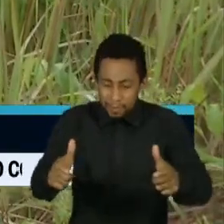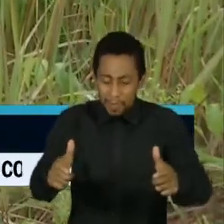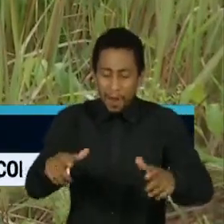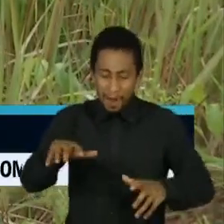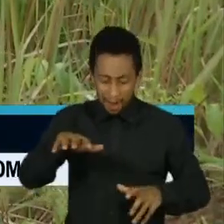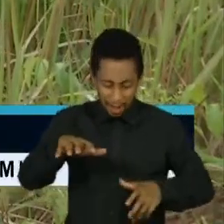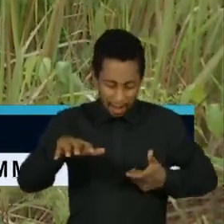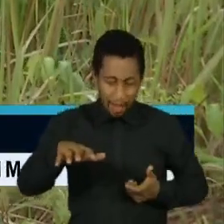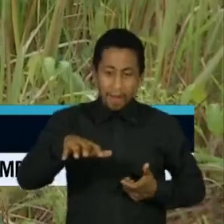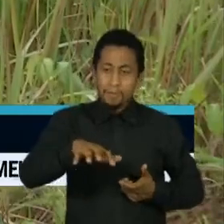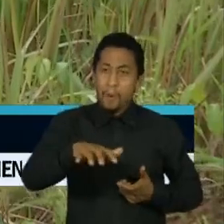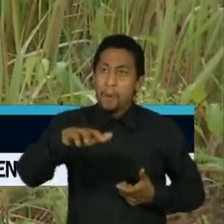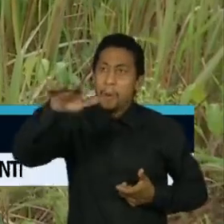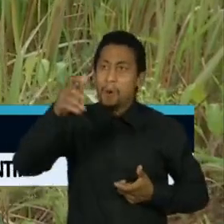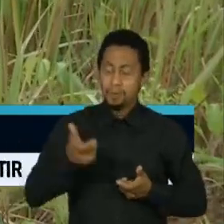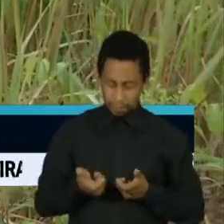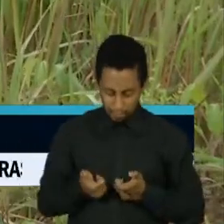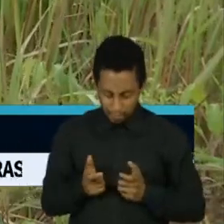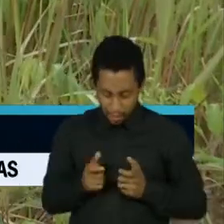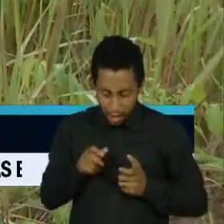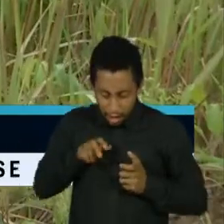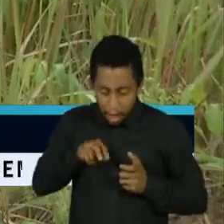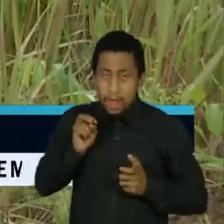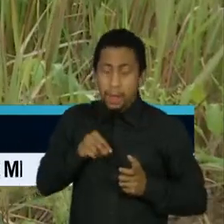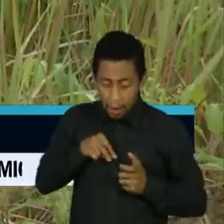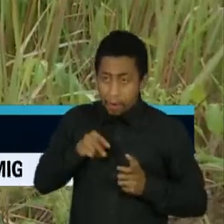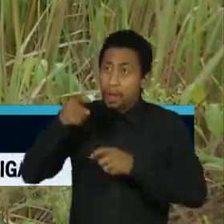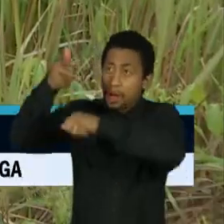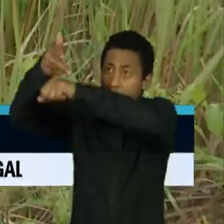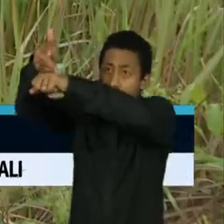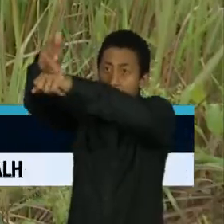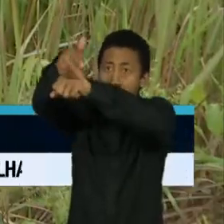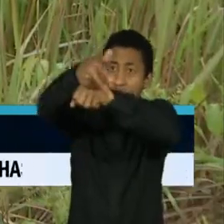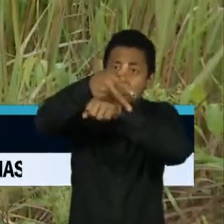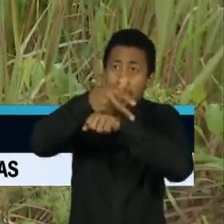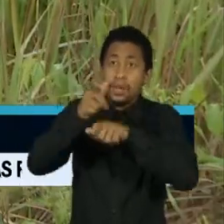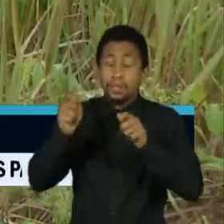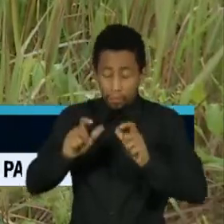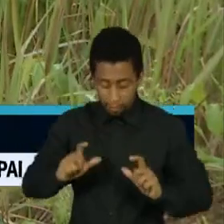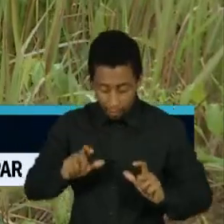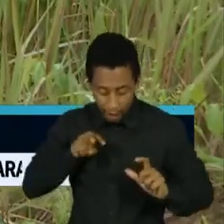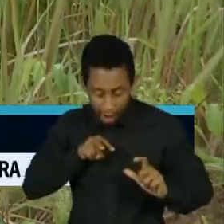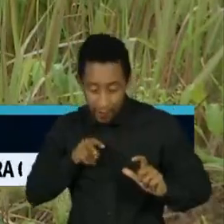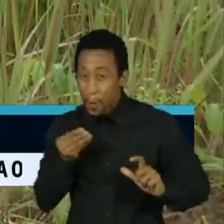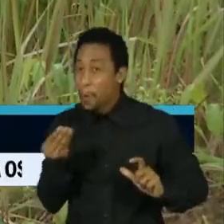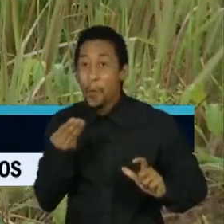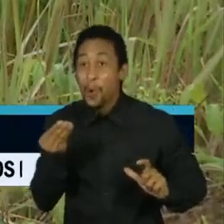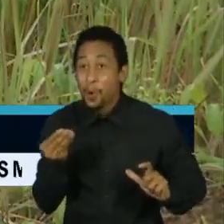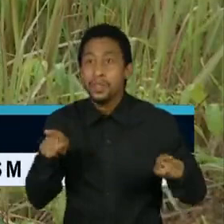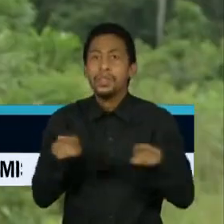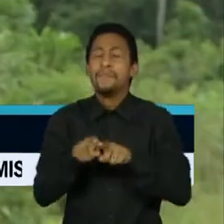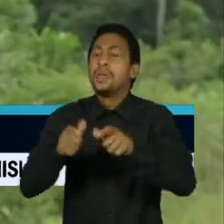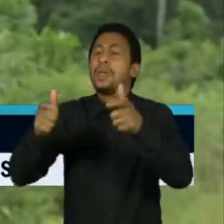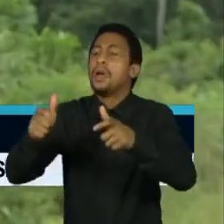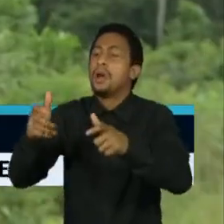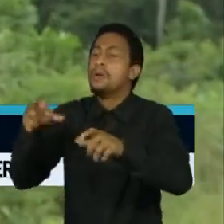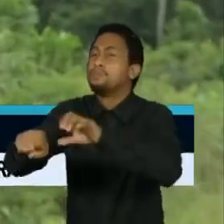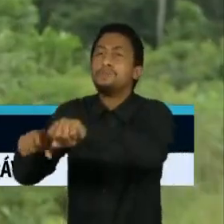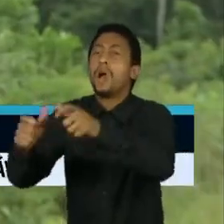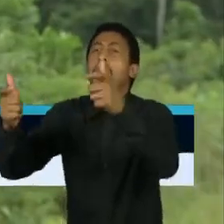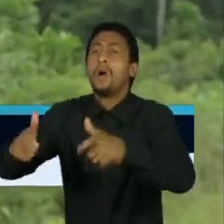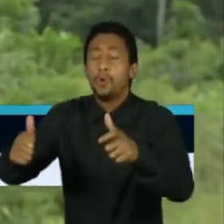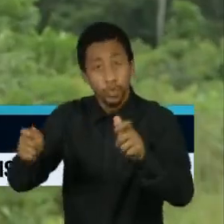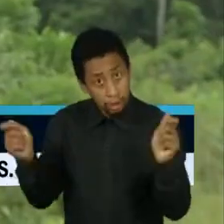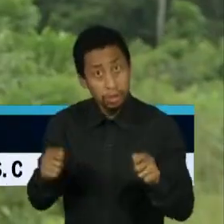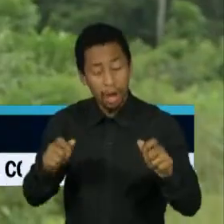o desmatamento e ver onde o pessoal está invadindo. Agora,